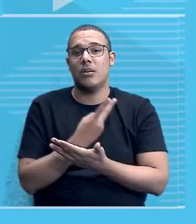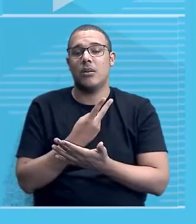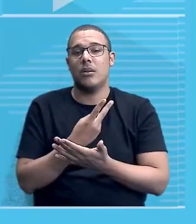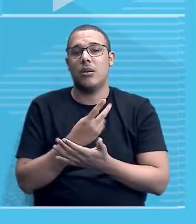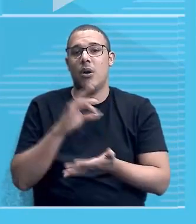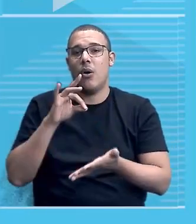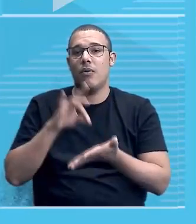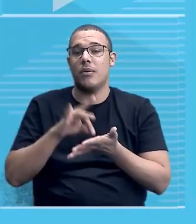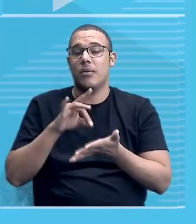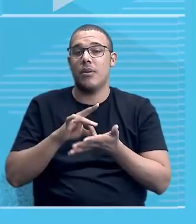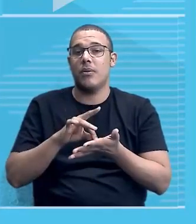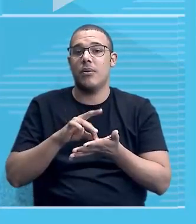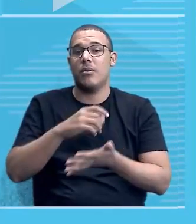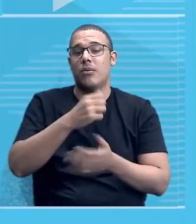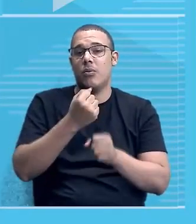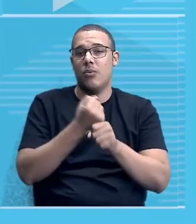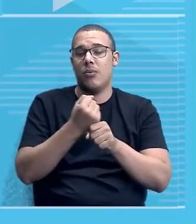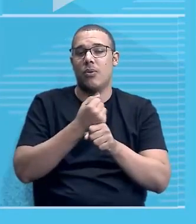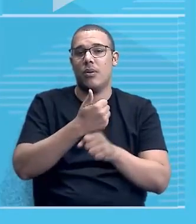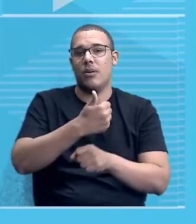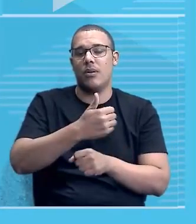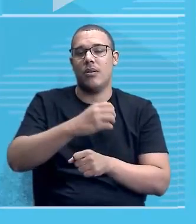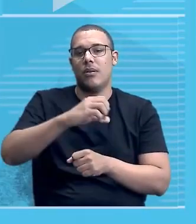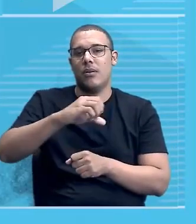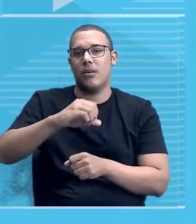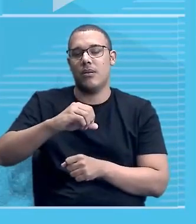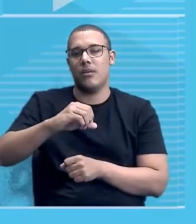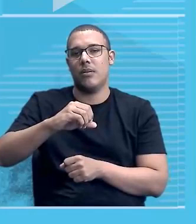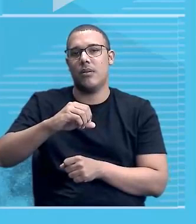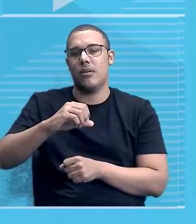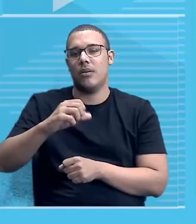oficialmente em 1960.